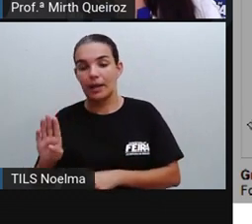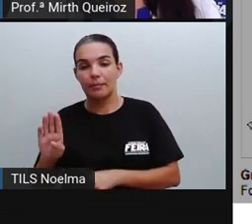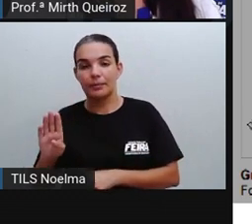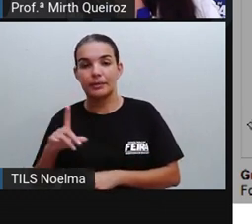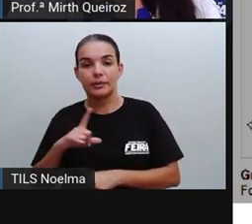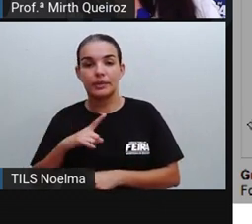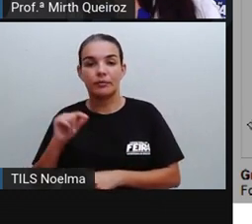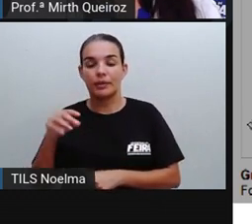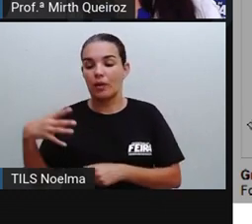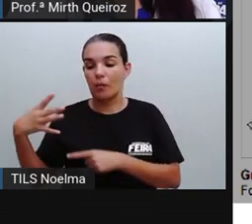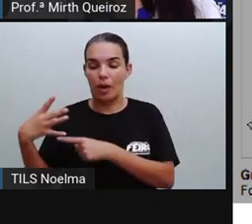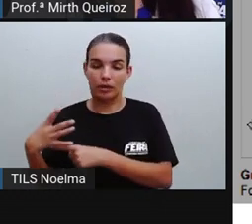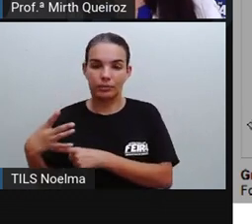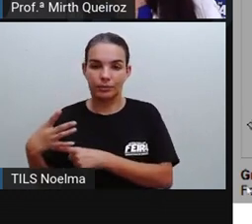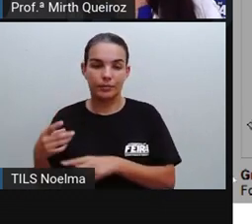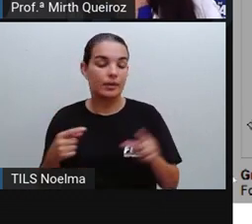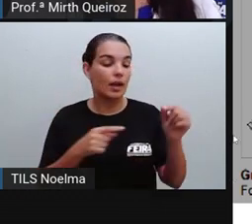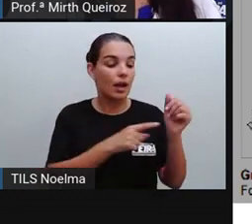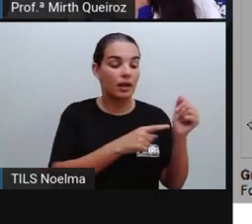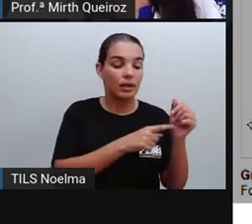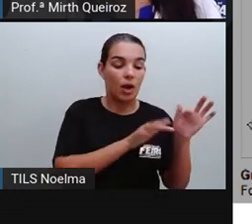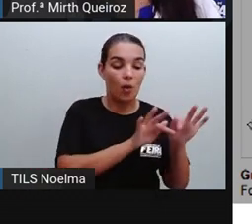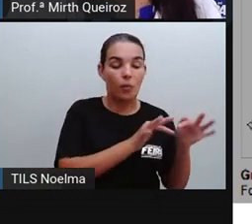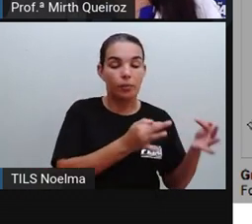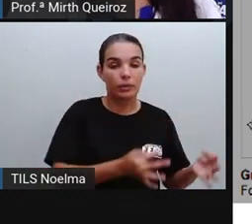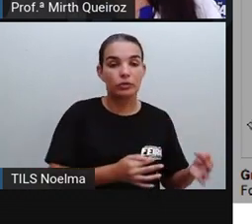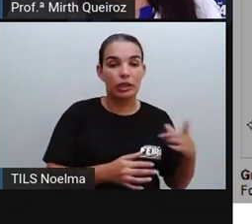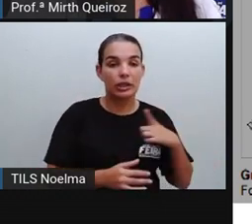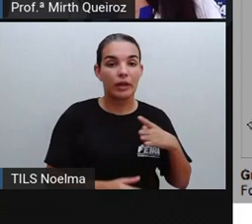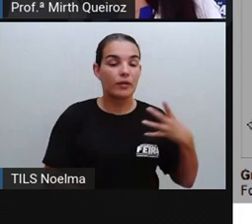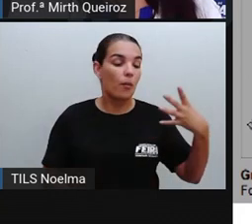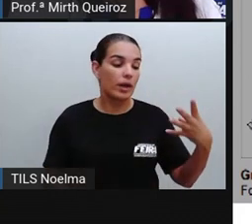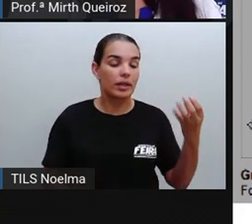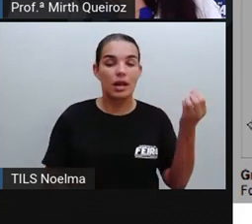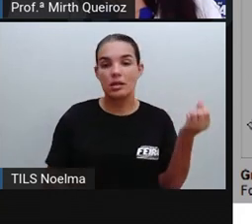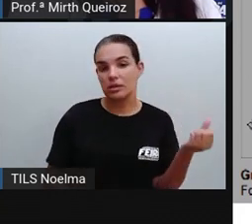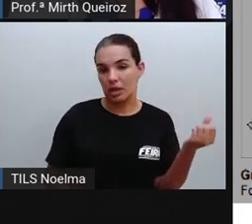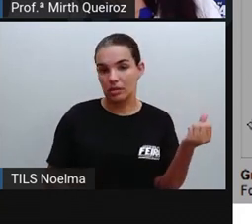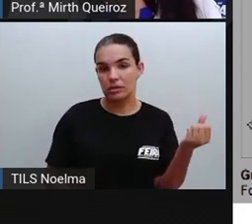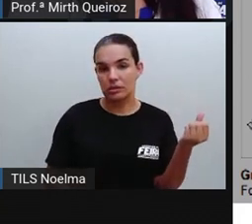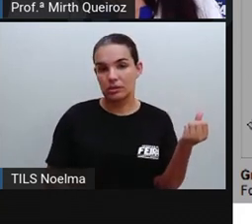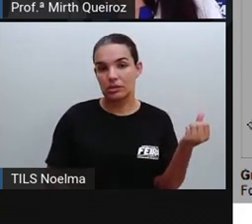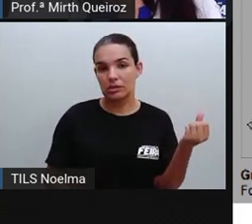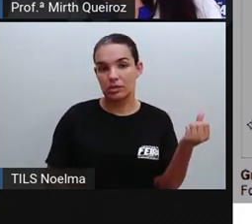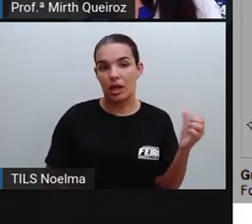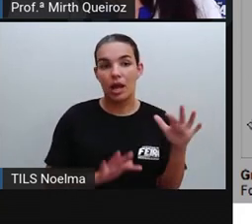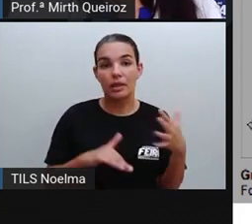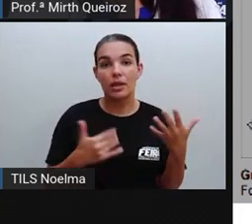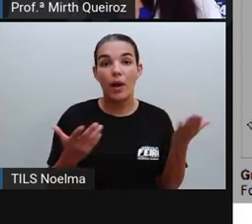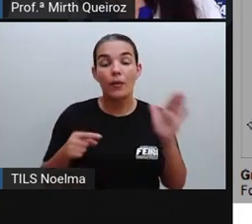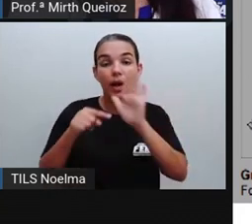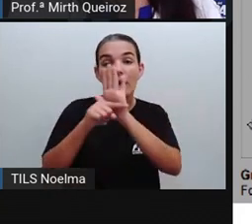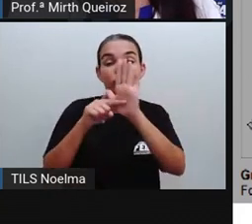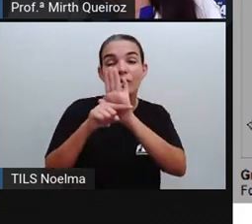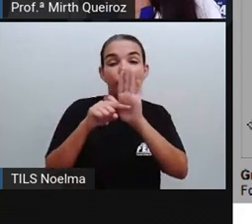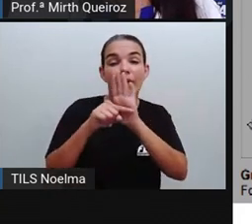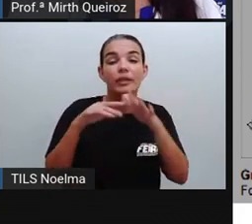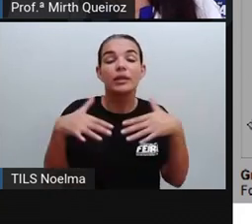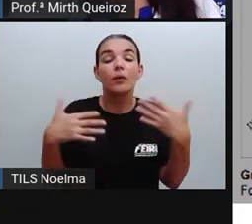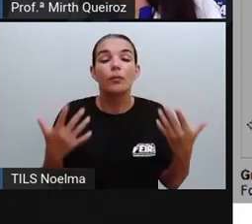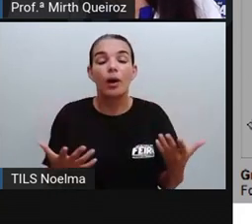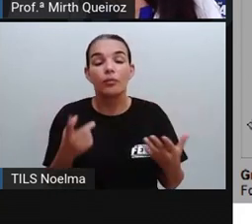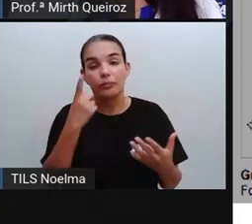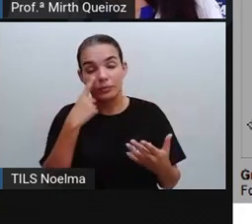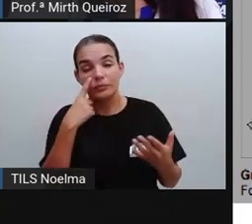tivemos quatro casos. O Distrito de Humildes, nós tivemos 46 casos. Qual é a diferença de casos